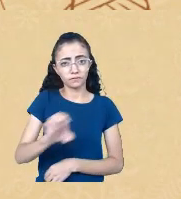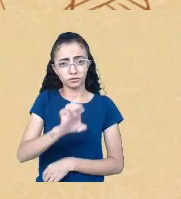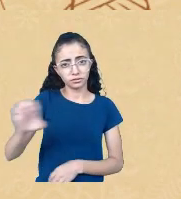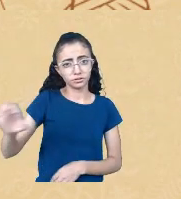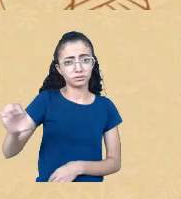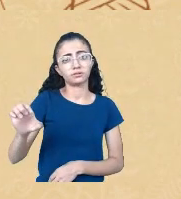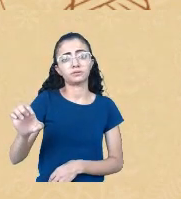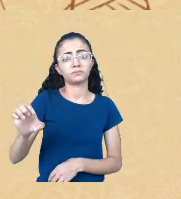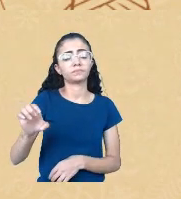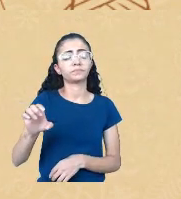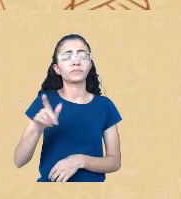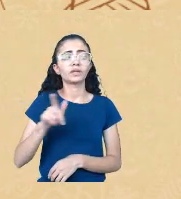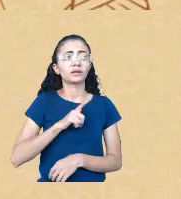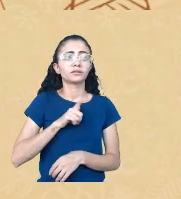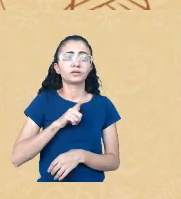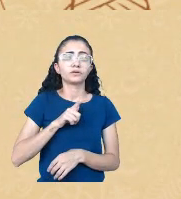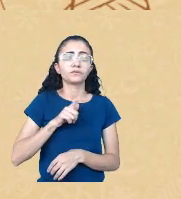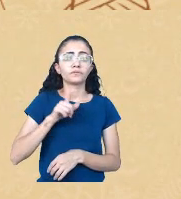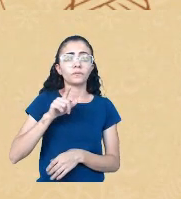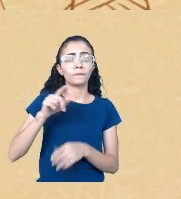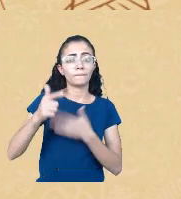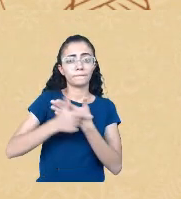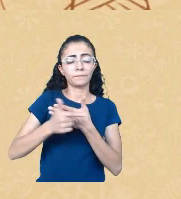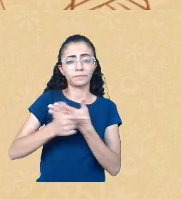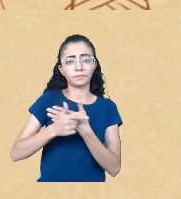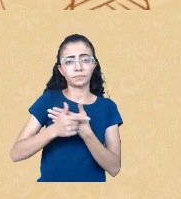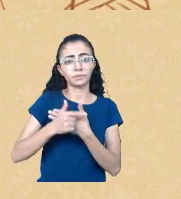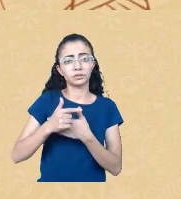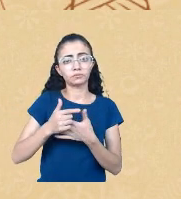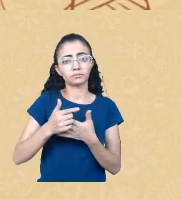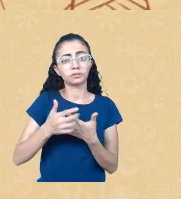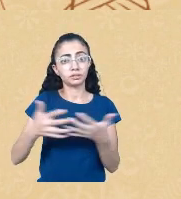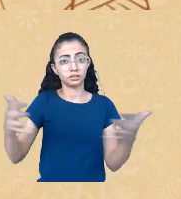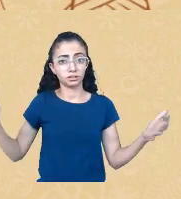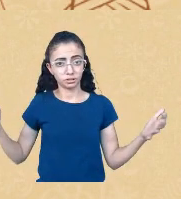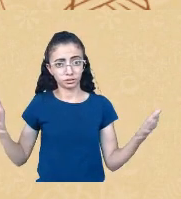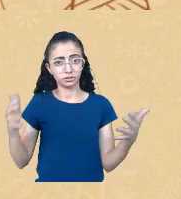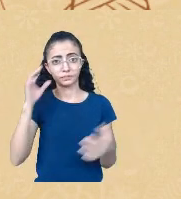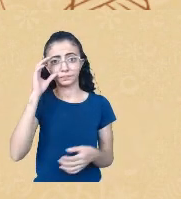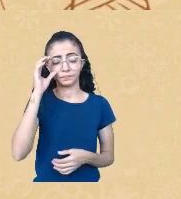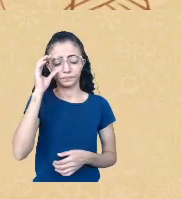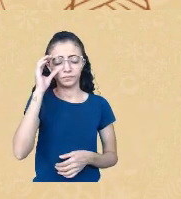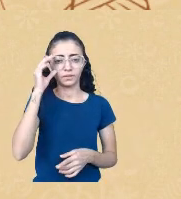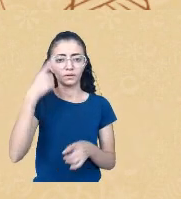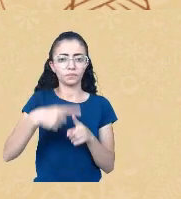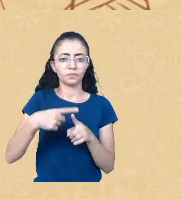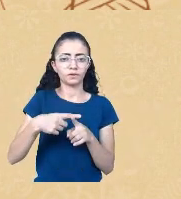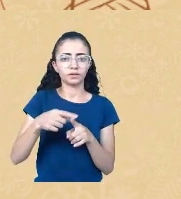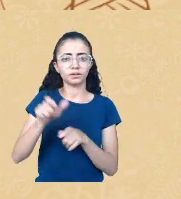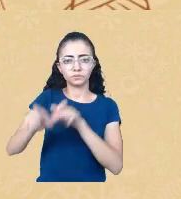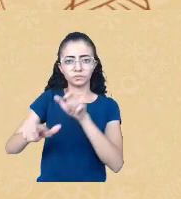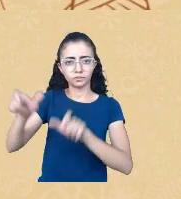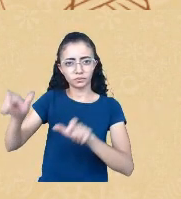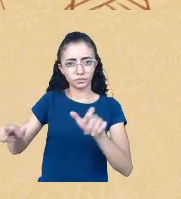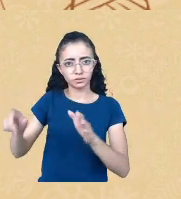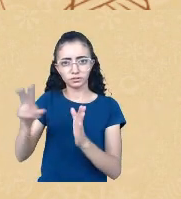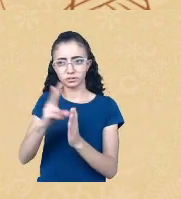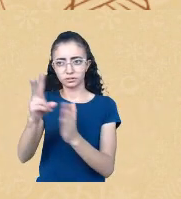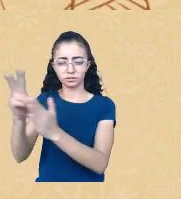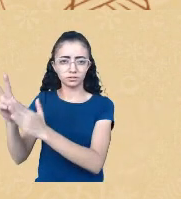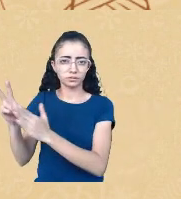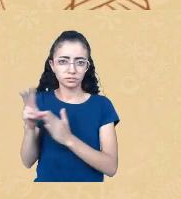tinha o seguinte par de que era bárbaro quem era indígena selvagem